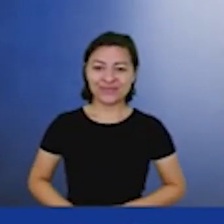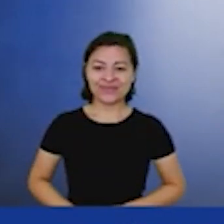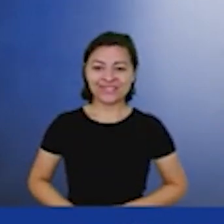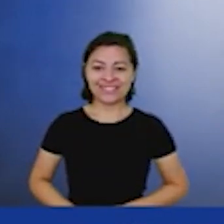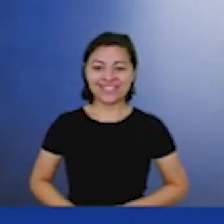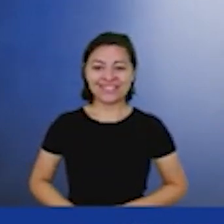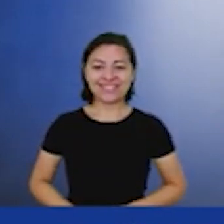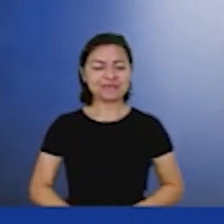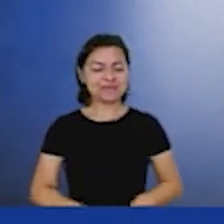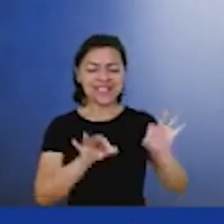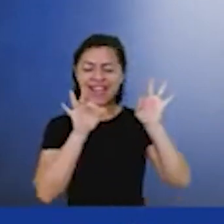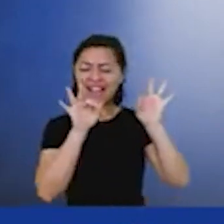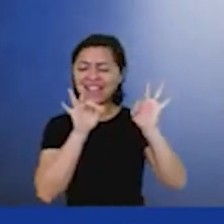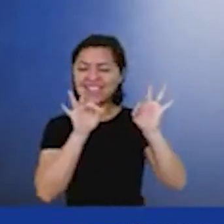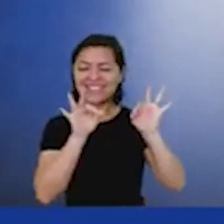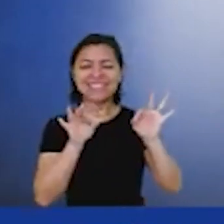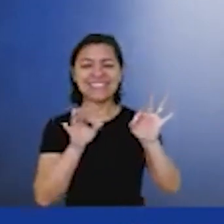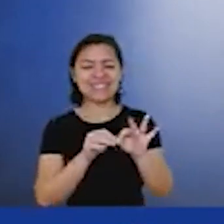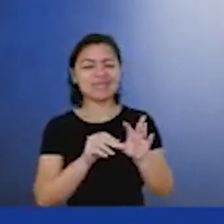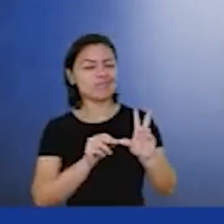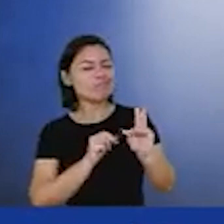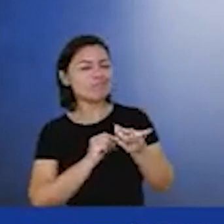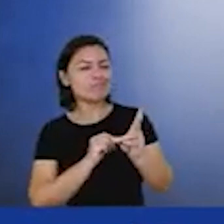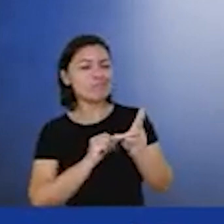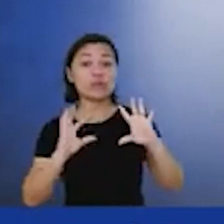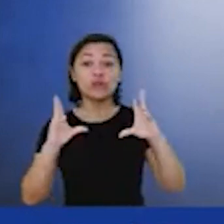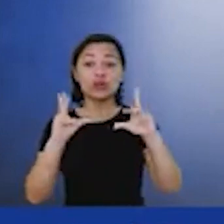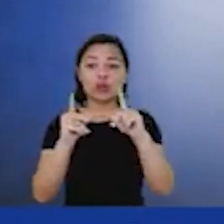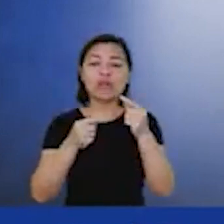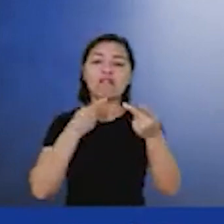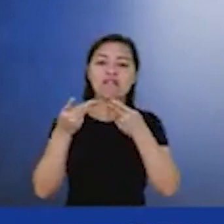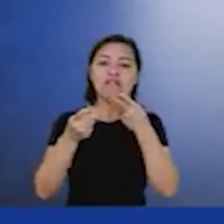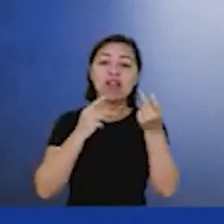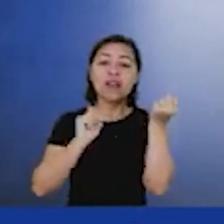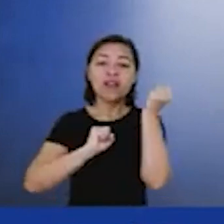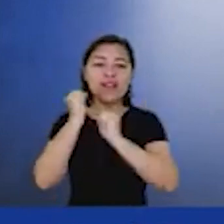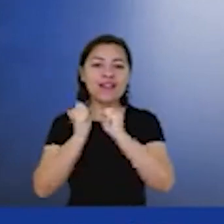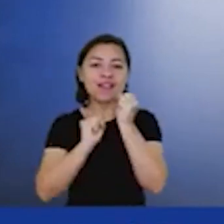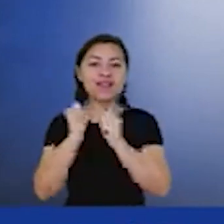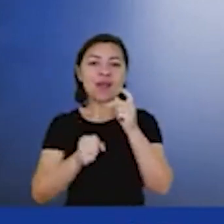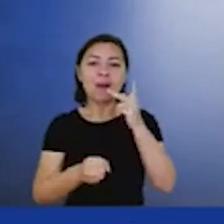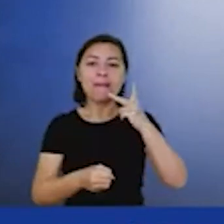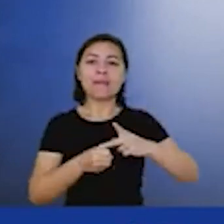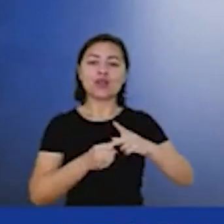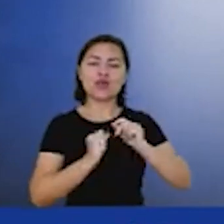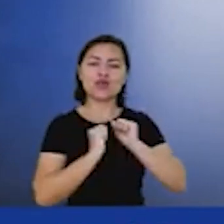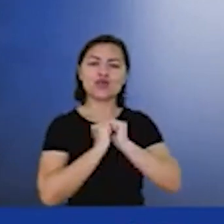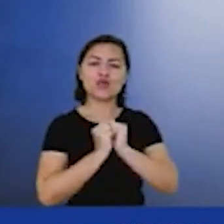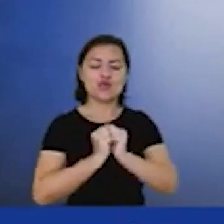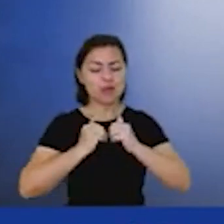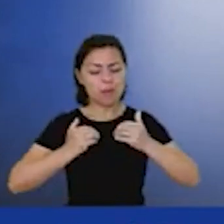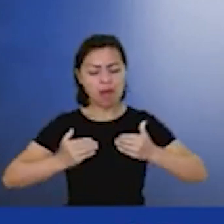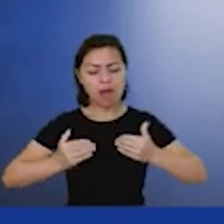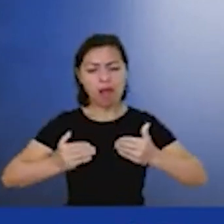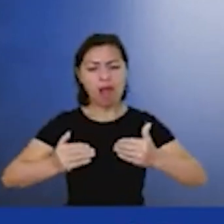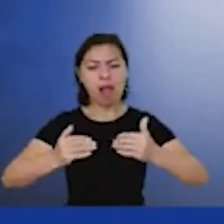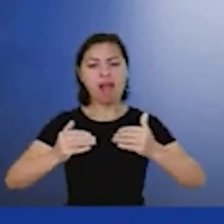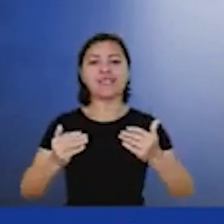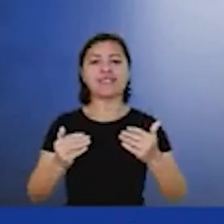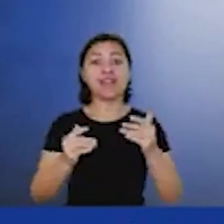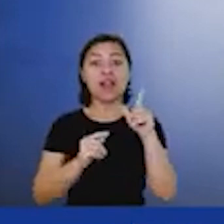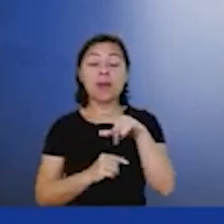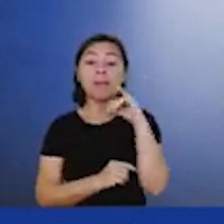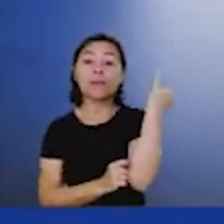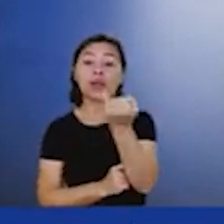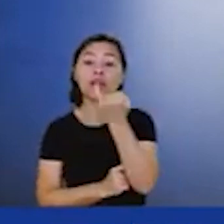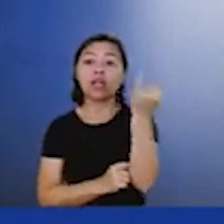Excelente, Alex. É isso mesmo, como todo mundo tem dito aqui, a indústria do petróleo caminha junto e ela é importante, ela tem um papel